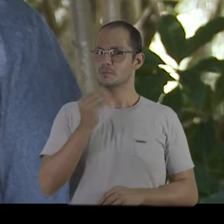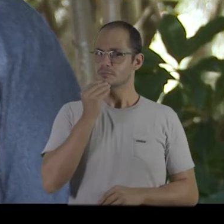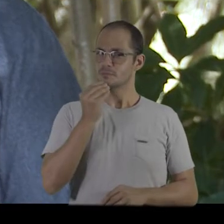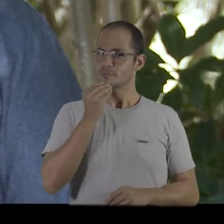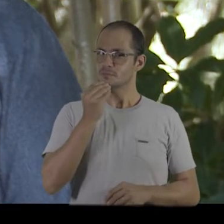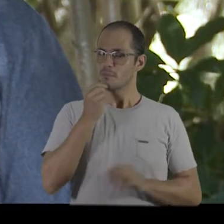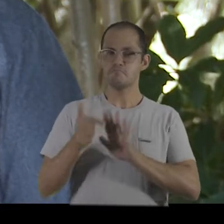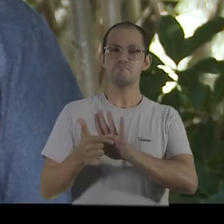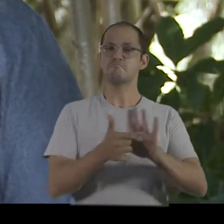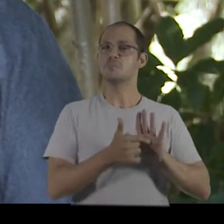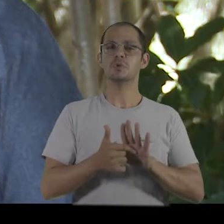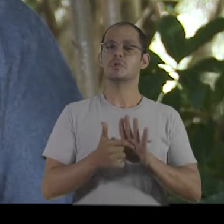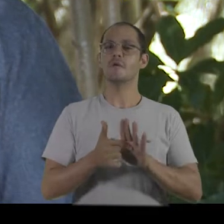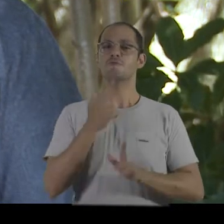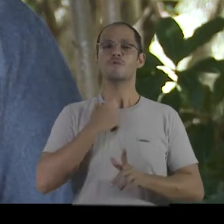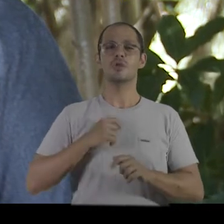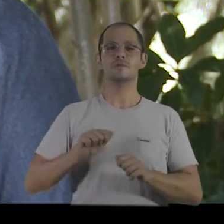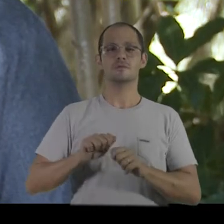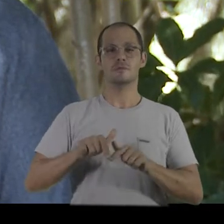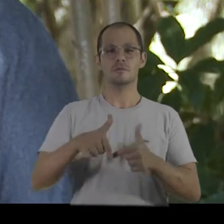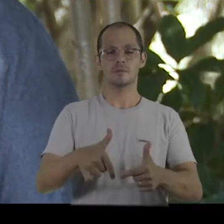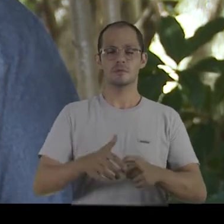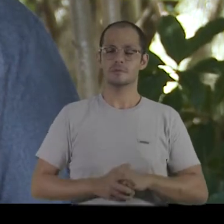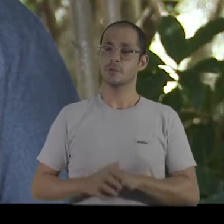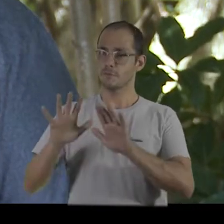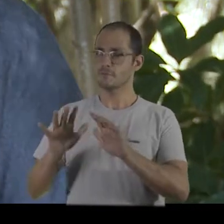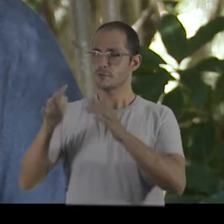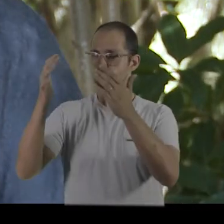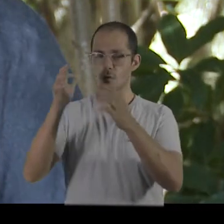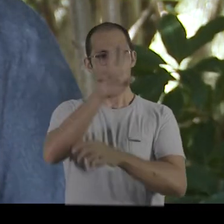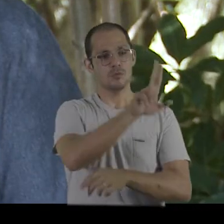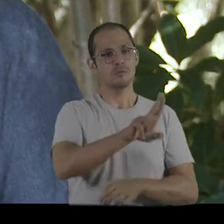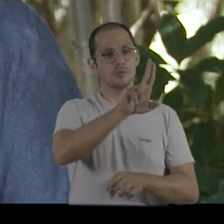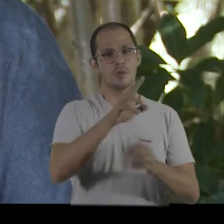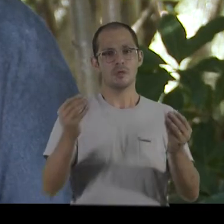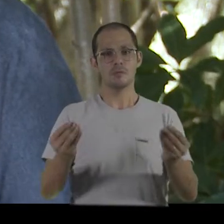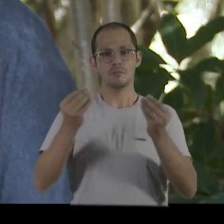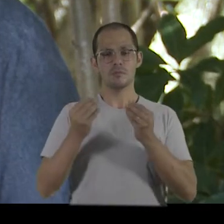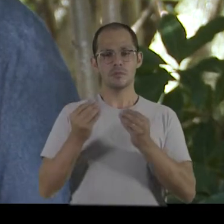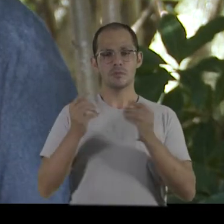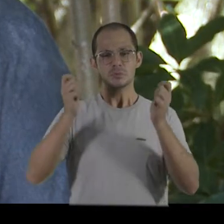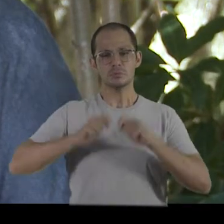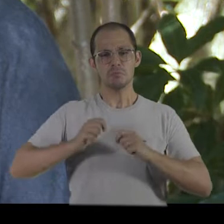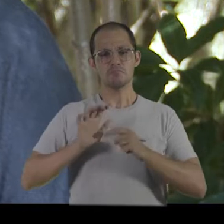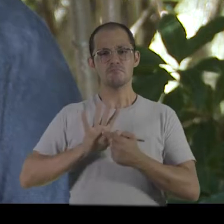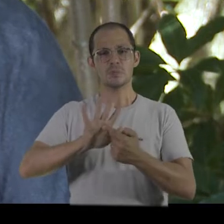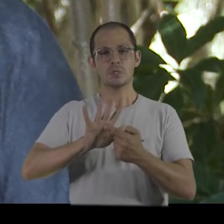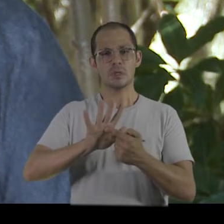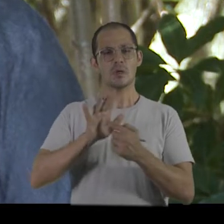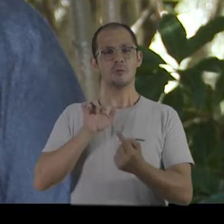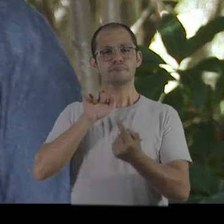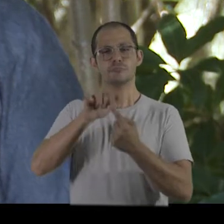ela pode ter sido a chance que eu precisava para mostrar aquilo que eu queria fazer. E o festival e a universidade ajudaram a mostrar, é